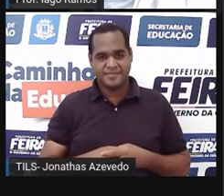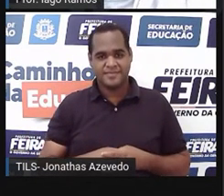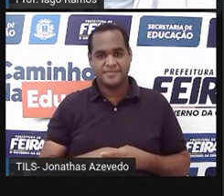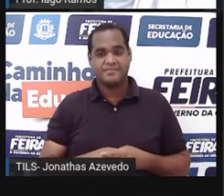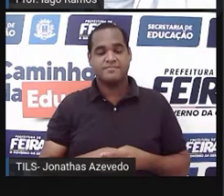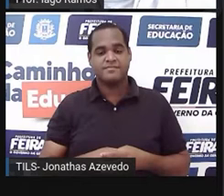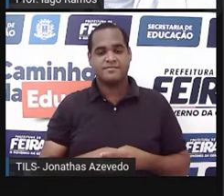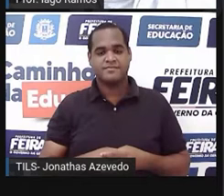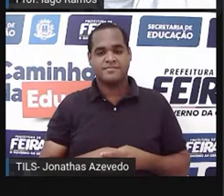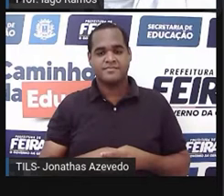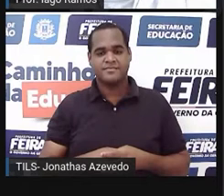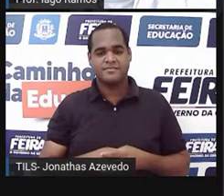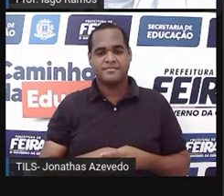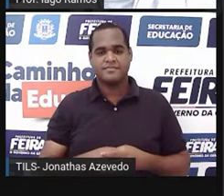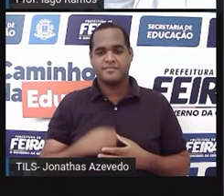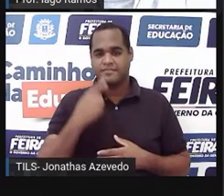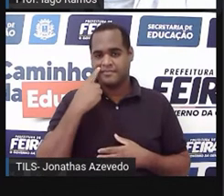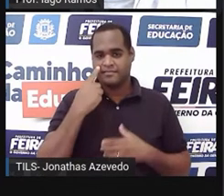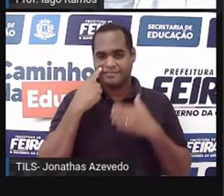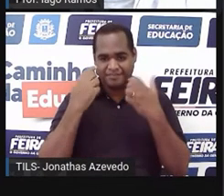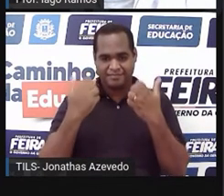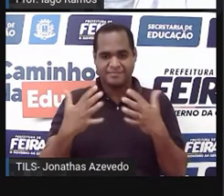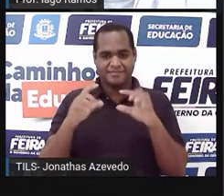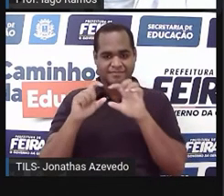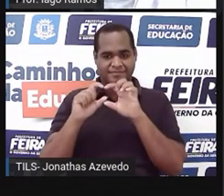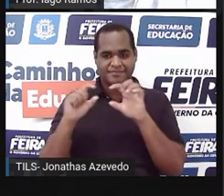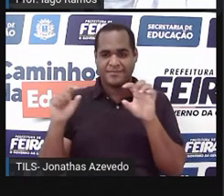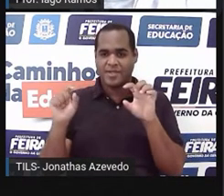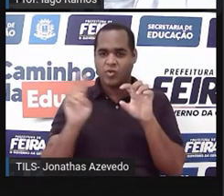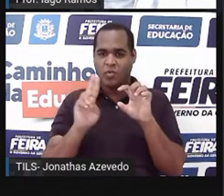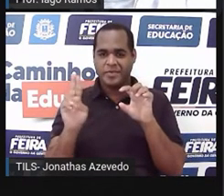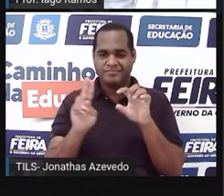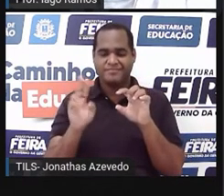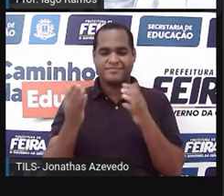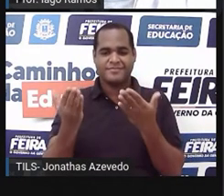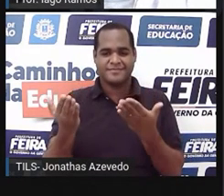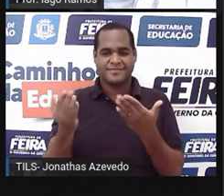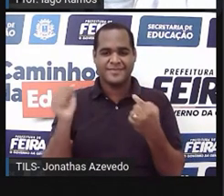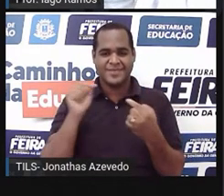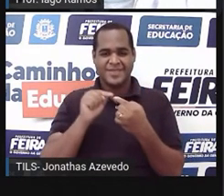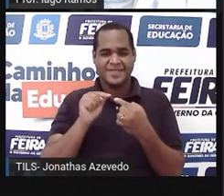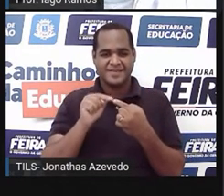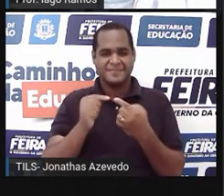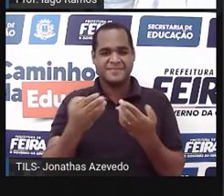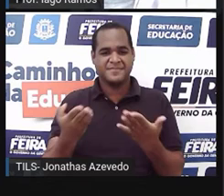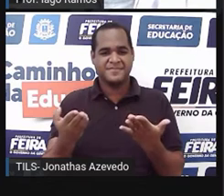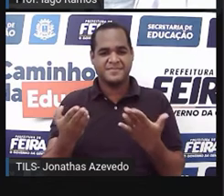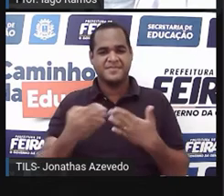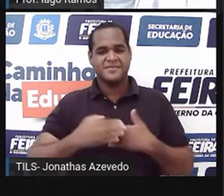Prontinho. Vamos só escrever ali que aquele zero vírgula cinco é um decimal exato.